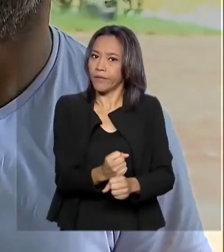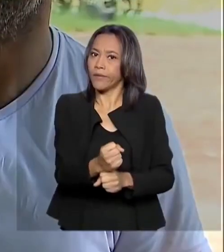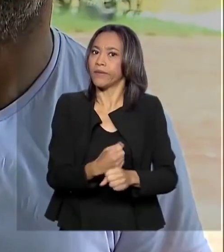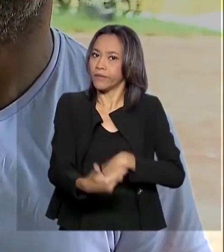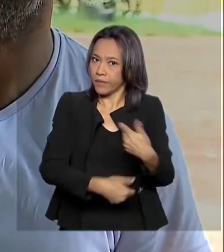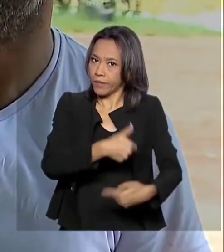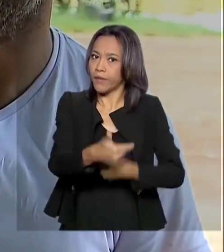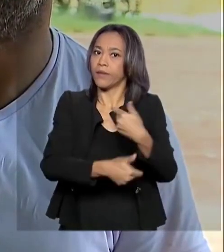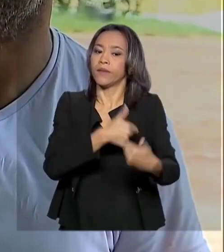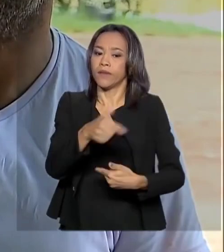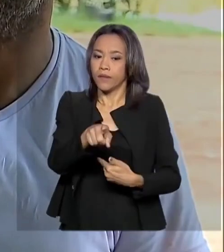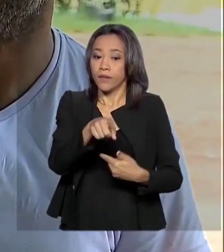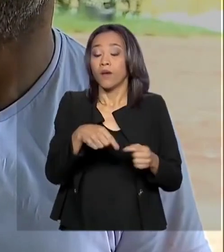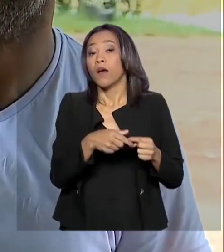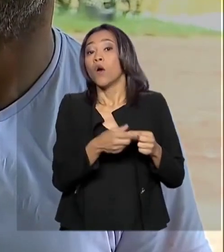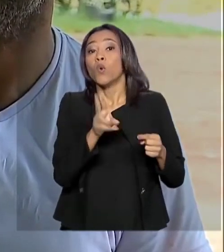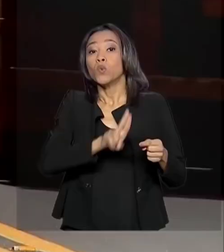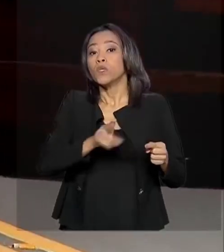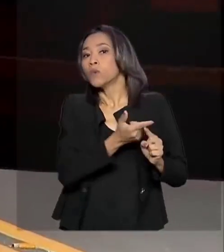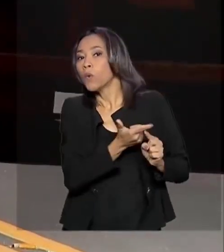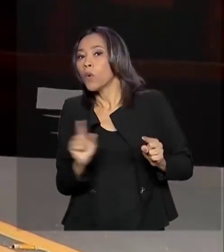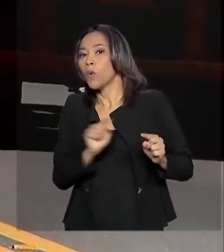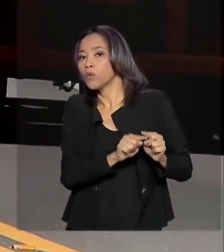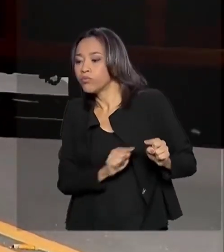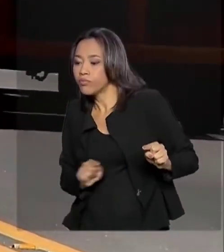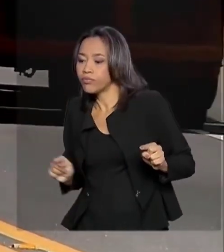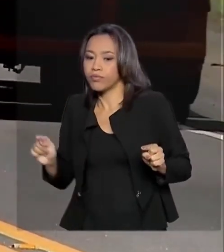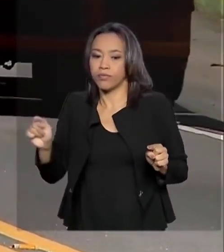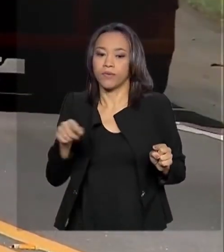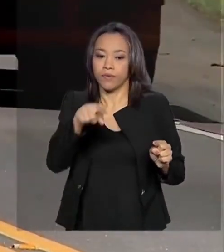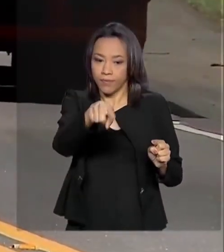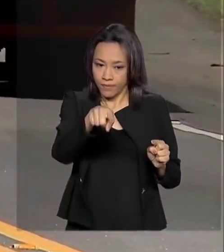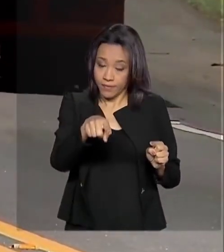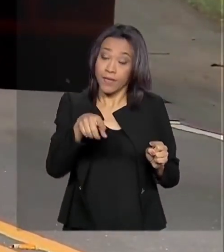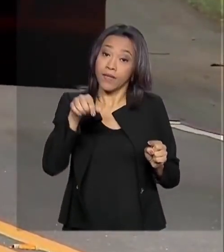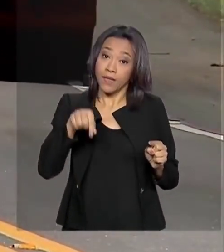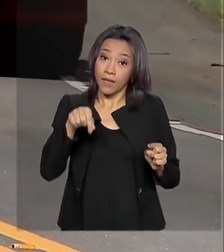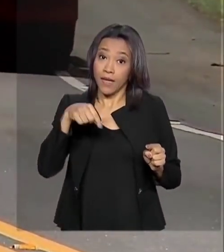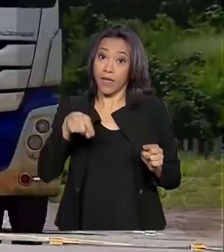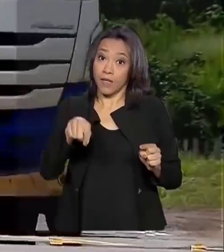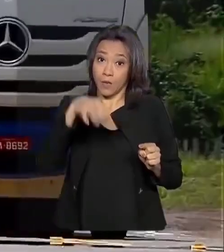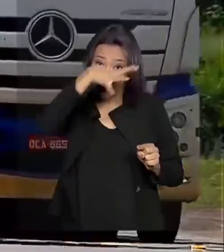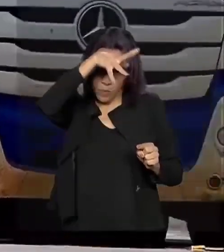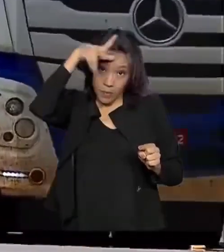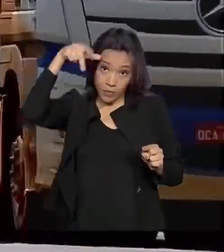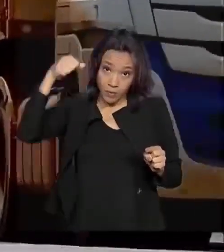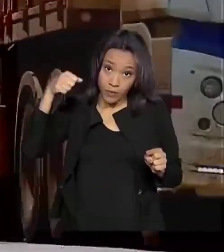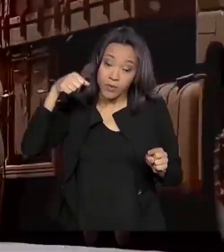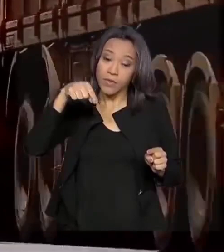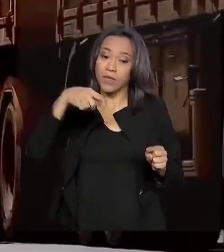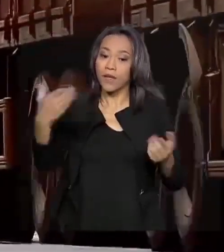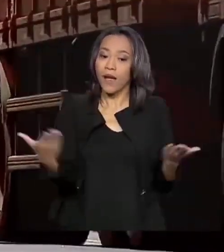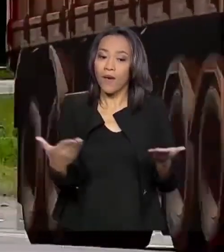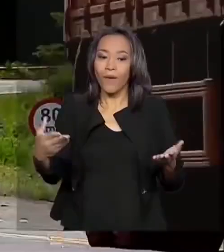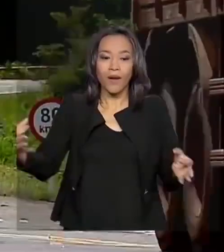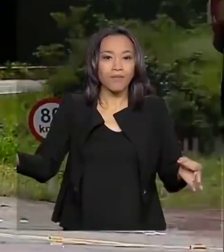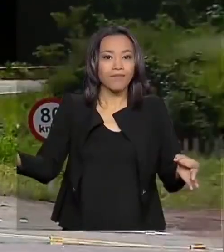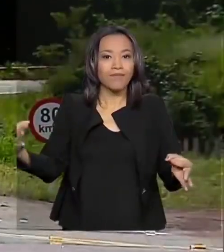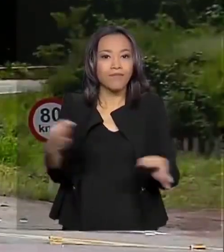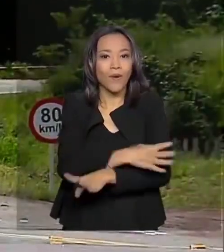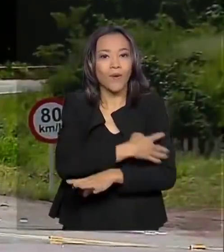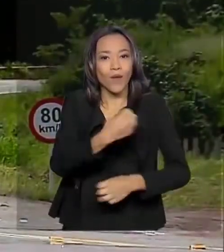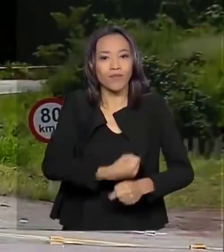grãos usando outro trecho da rodovia, na altura de Lucas do Rio Verde, no Mato Grosso, que agora está totalmente